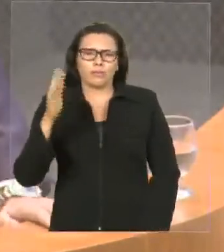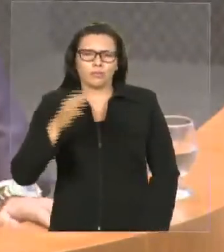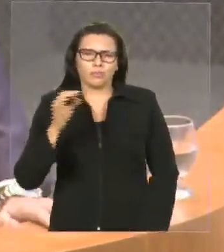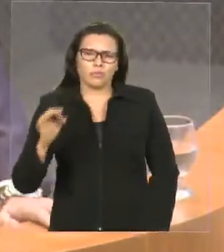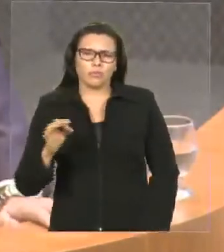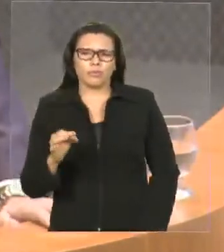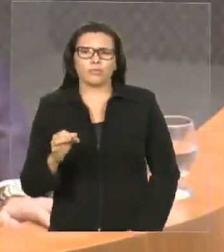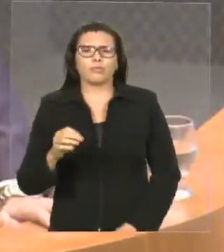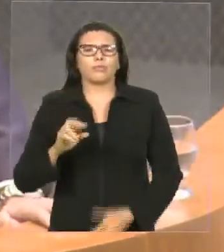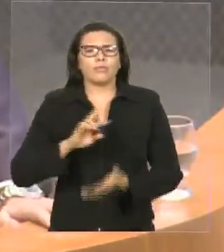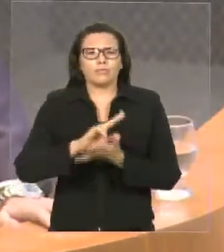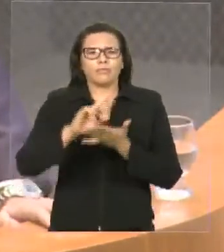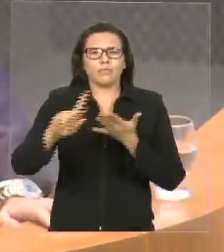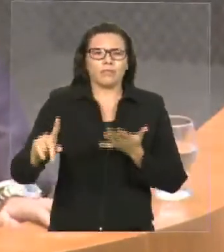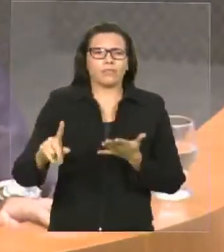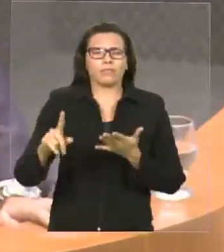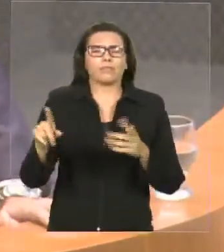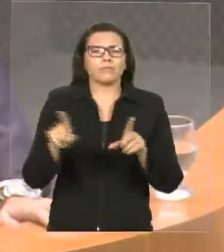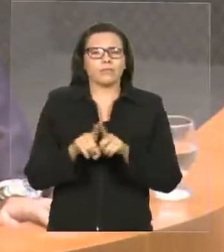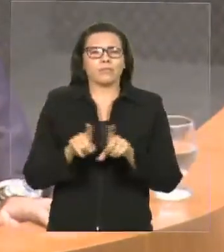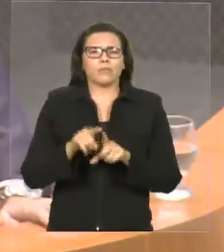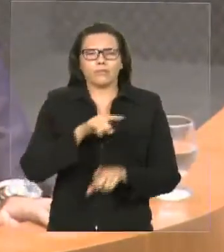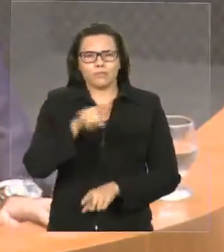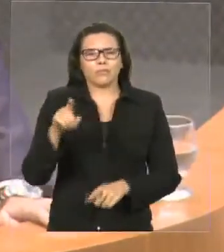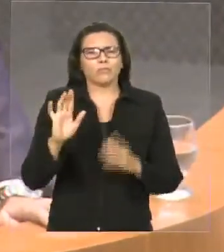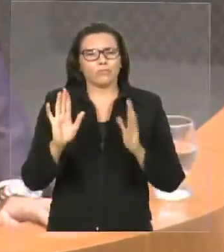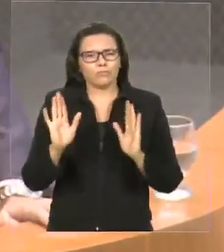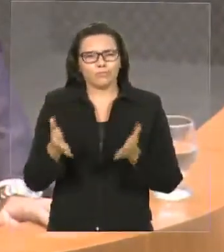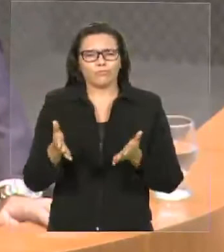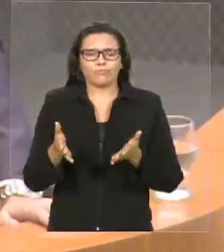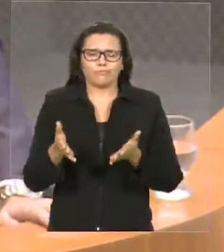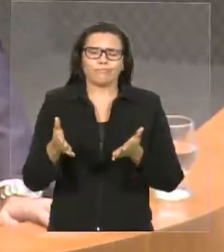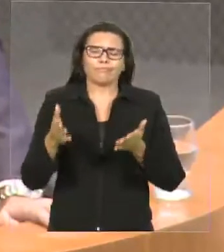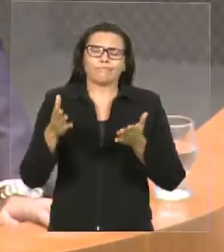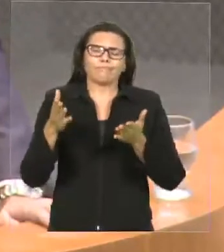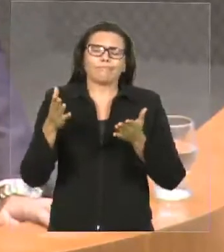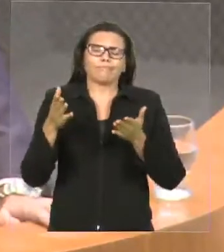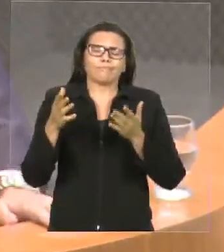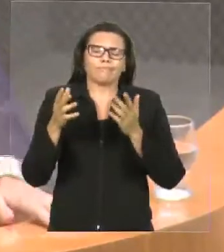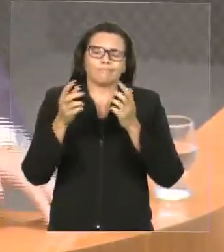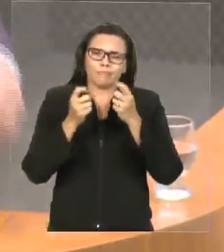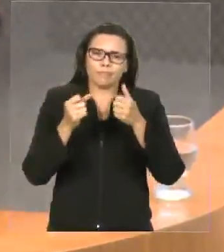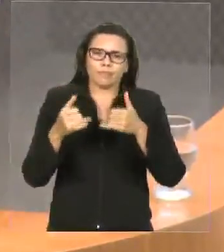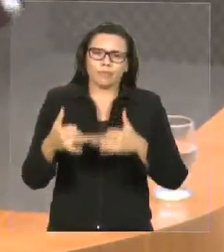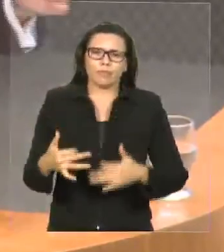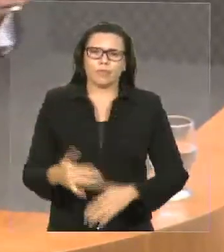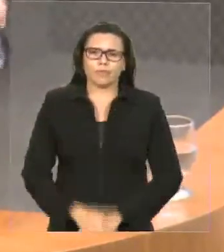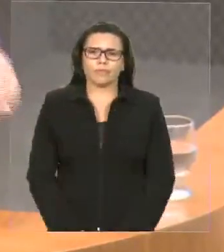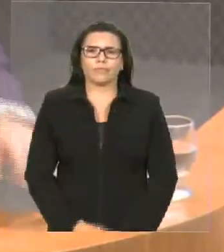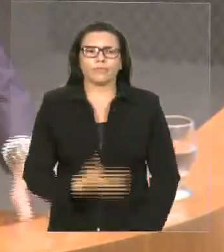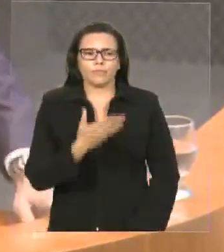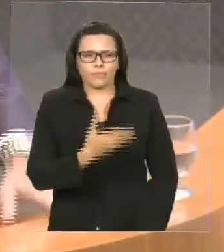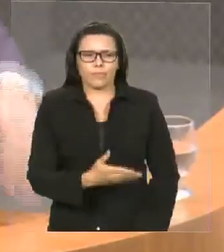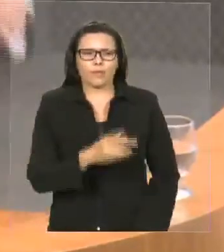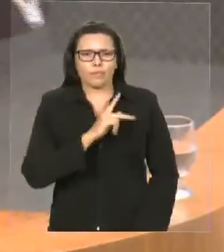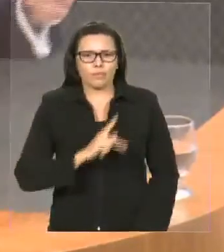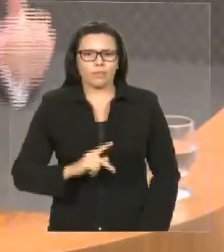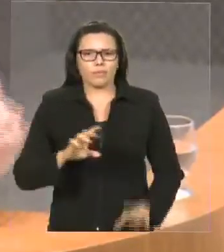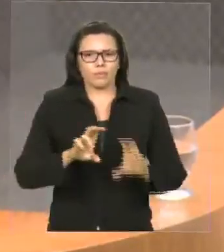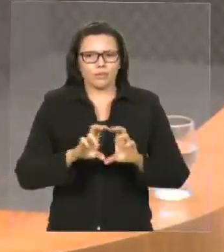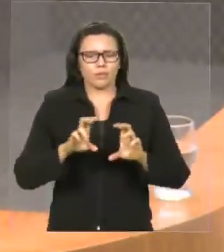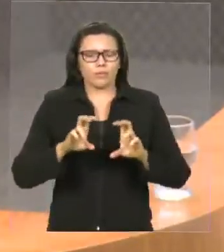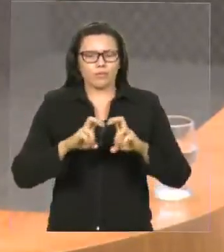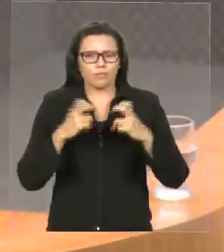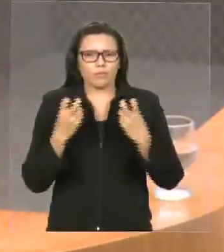que foram aqui colocadas. Então, eu acho, deputado Vinícius Louro, Vossa Excelência, presidente da nossa comissão, o presidente dessa casa em